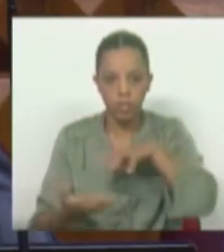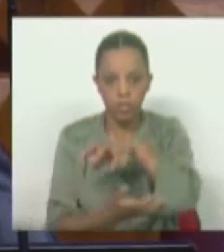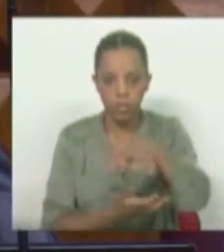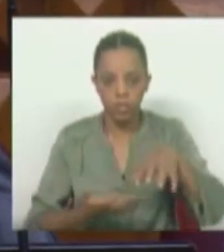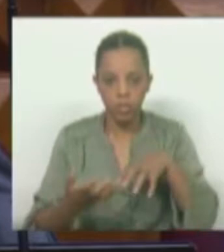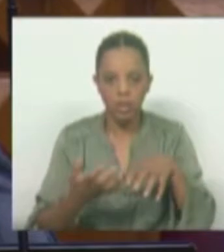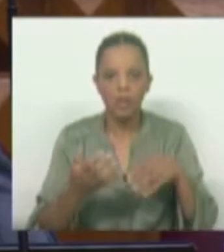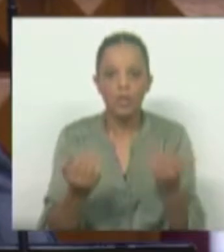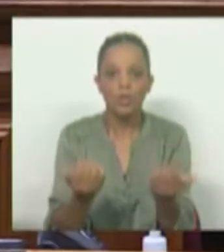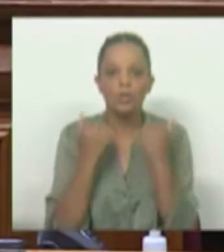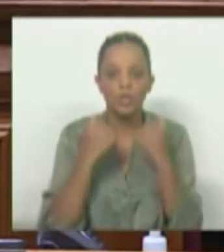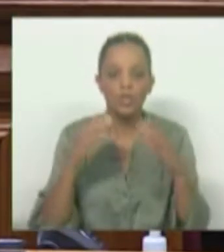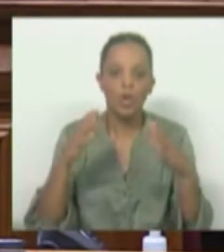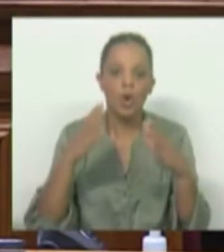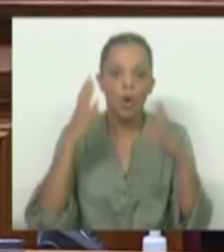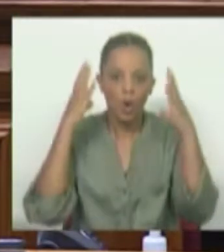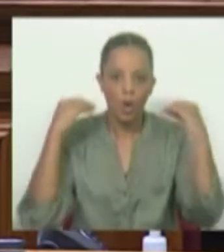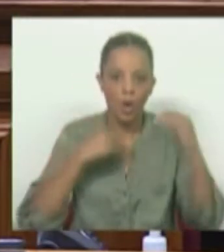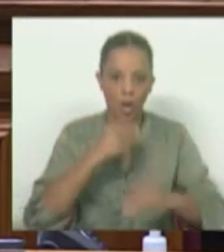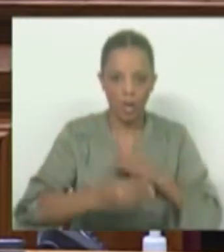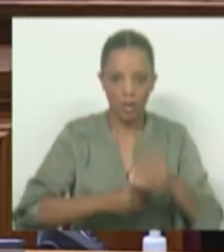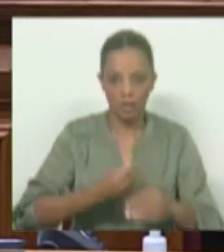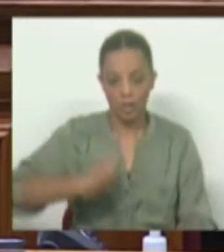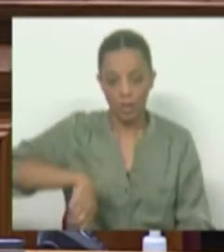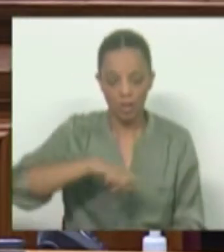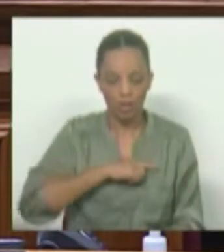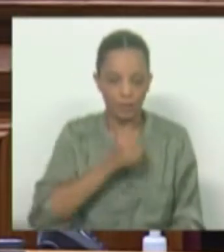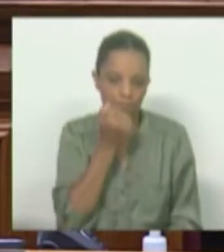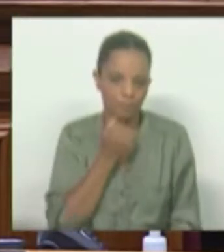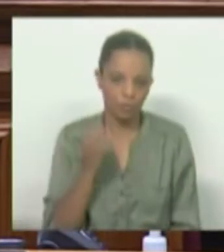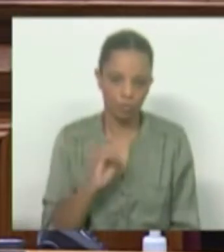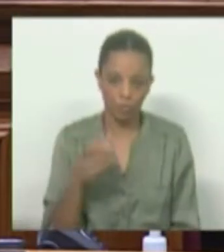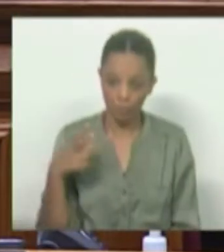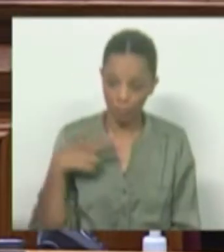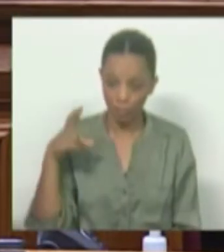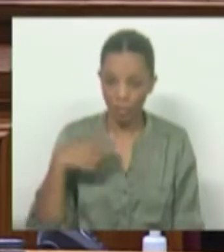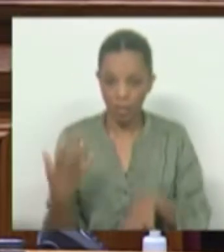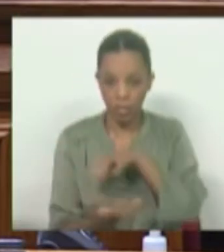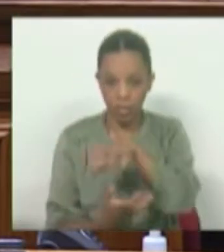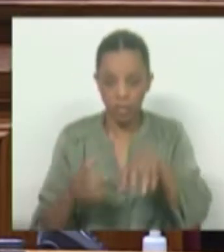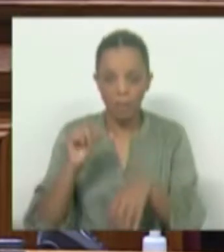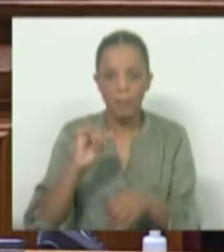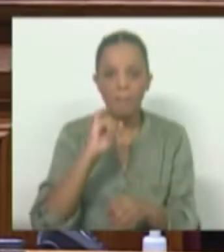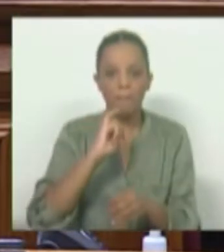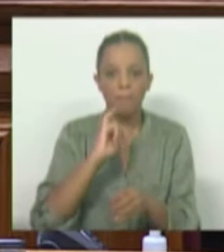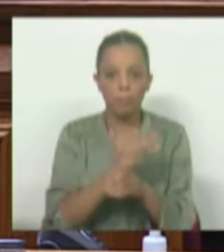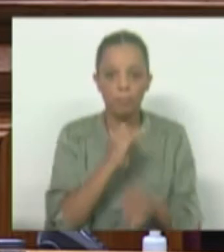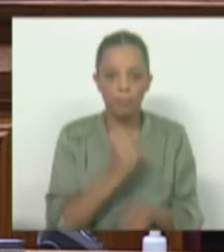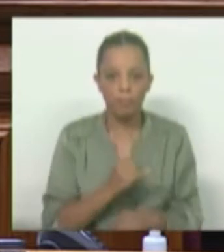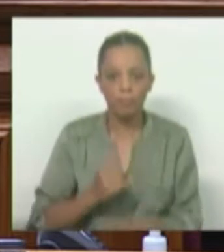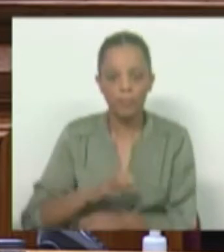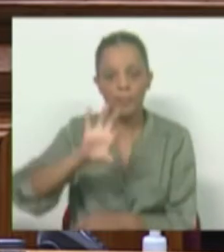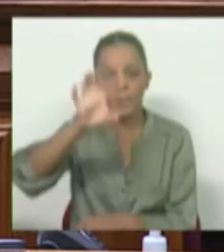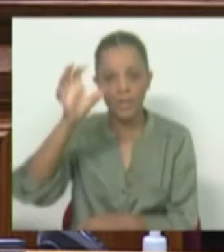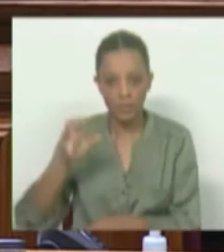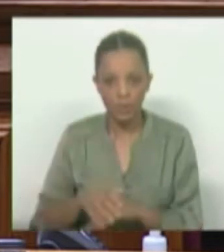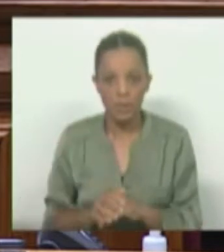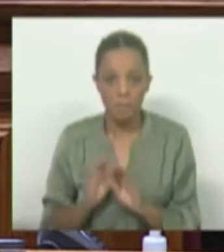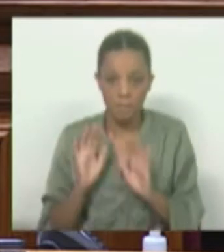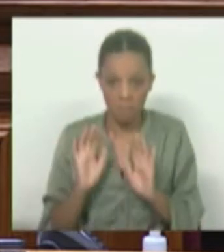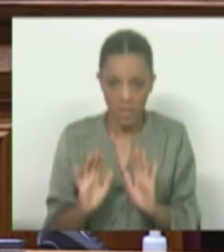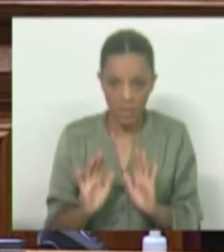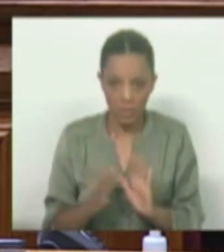Holanda. Nós não ficámos satisfeitos pelo caos das urgências em Portugal, nem noutros países, nem noutros países, mas